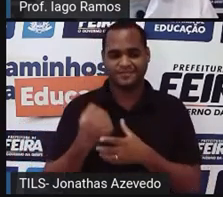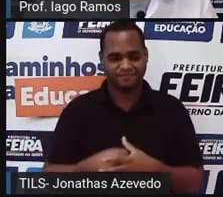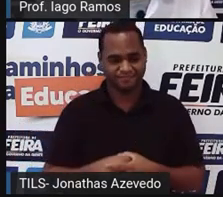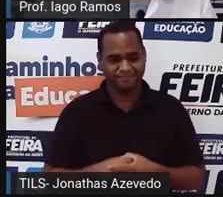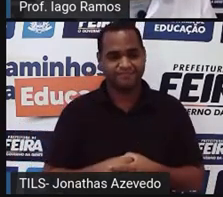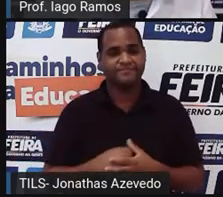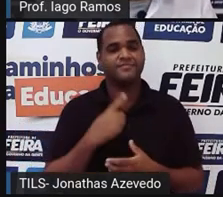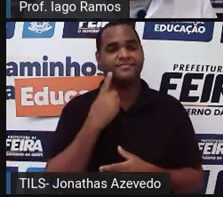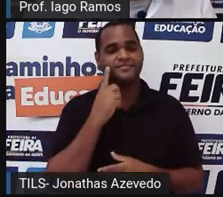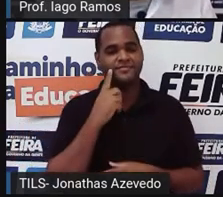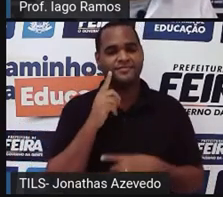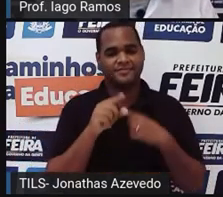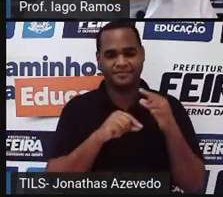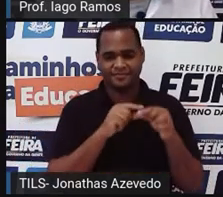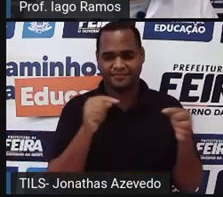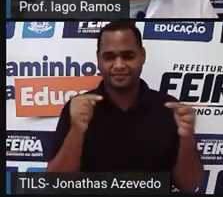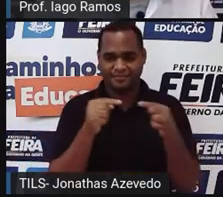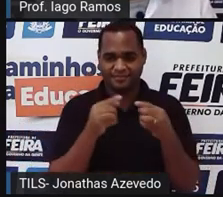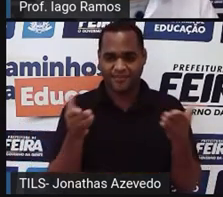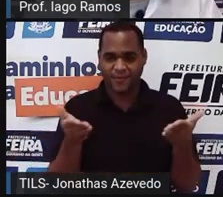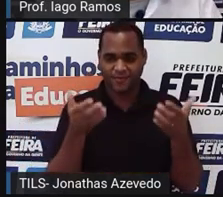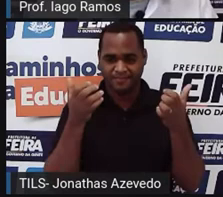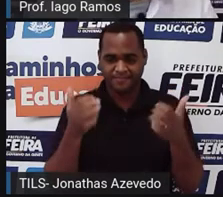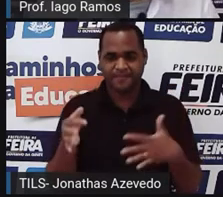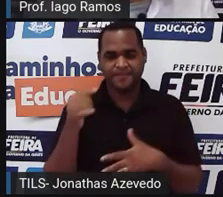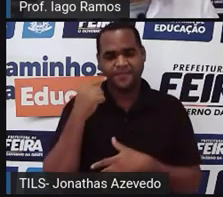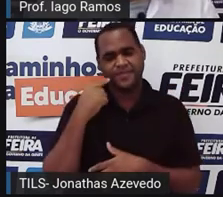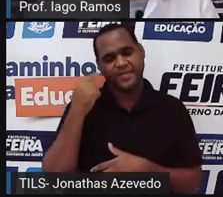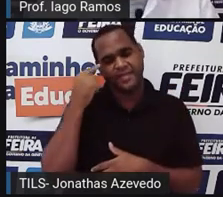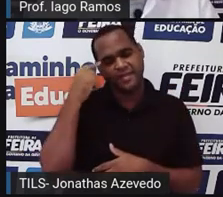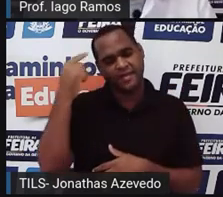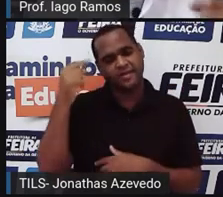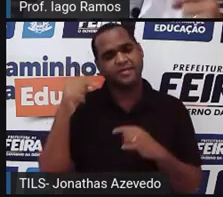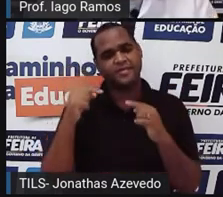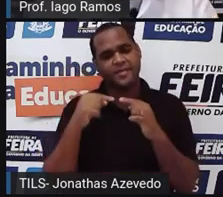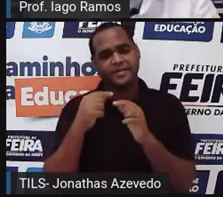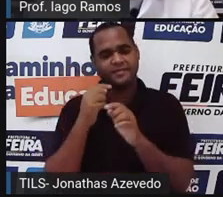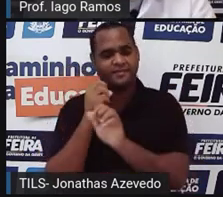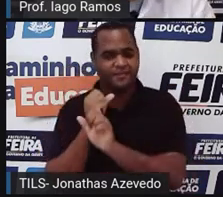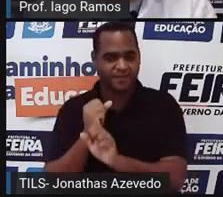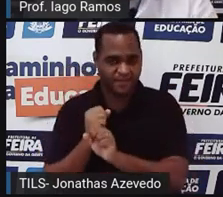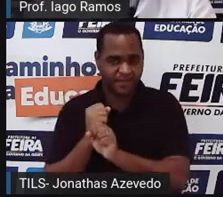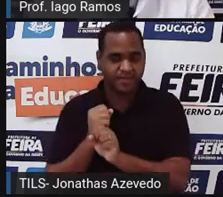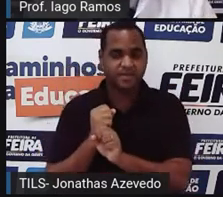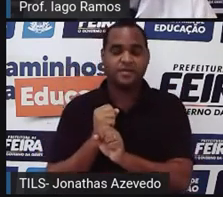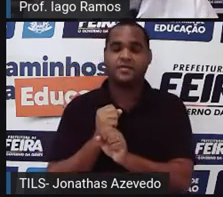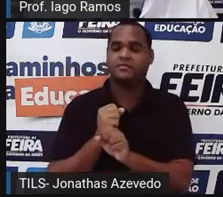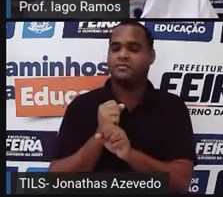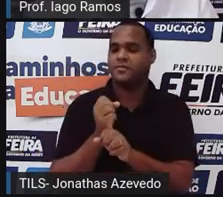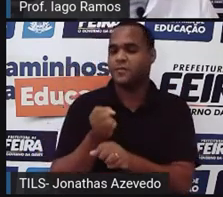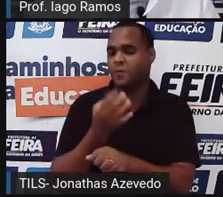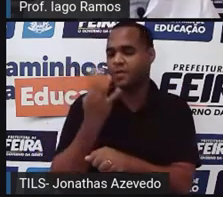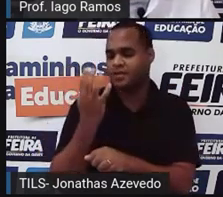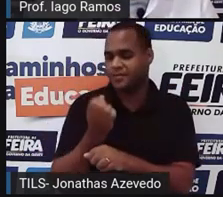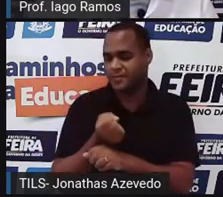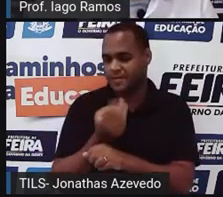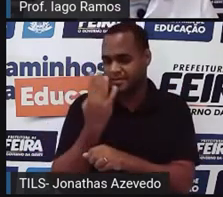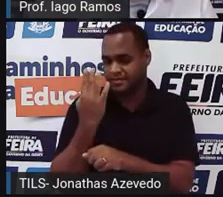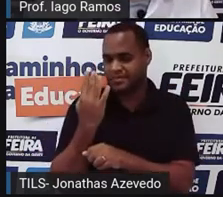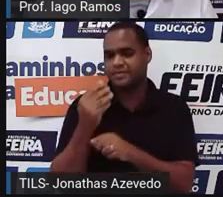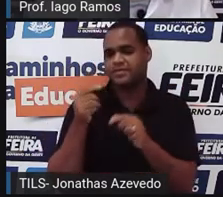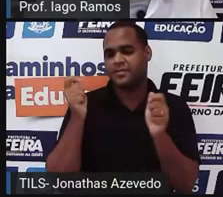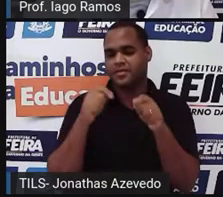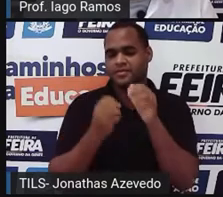disso aqui agora, porque essa ideia da medida, essa ideia da quantidade, faz